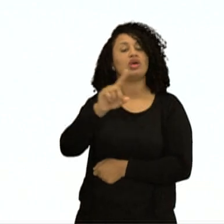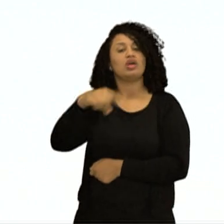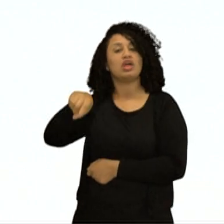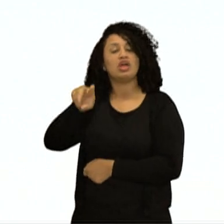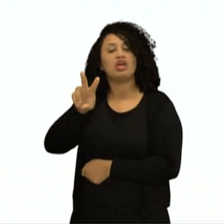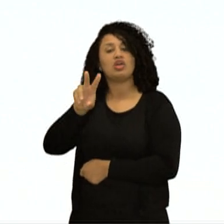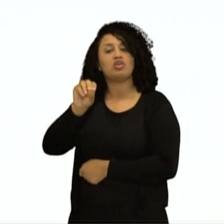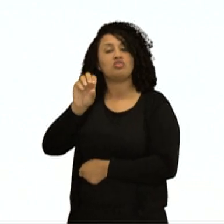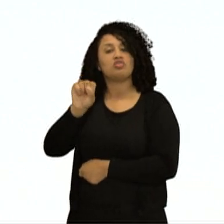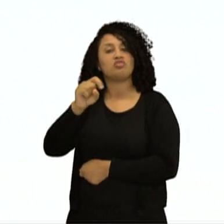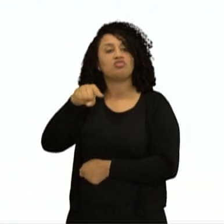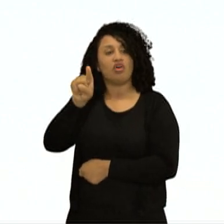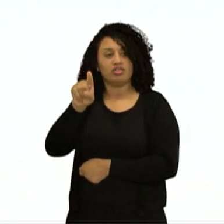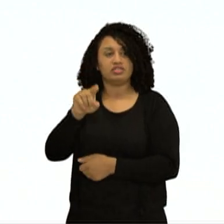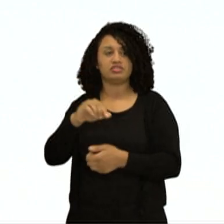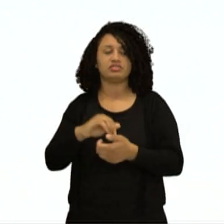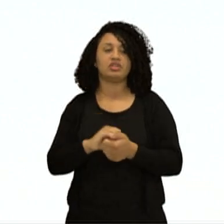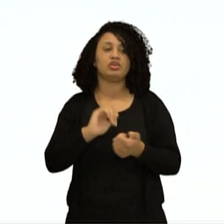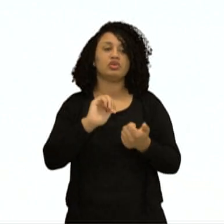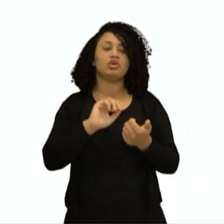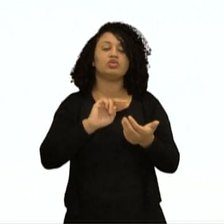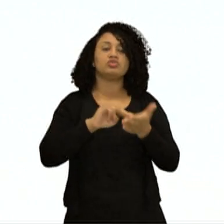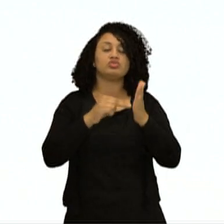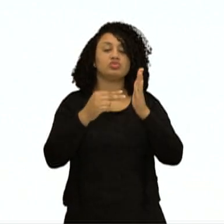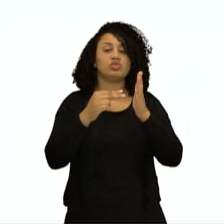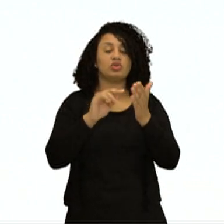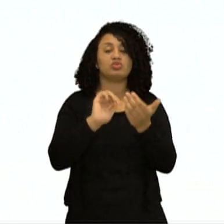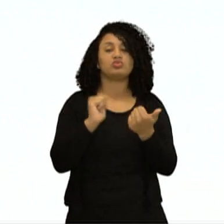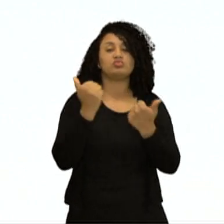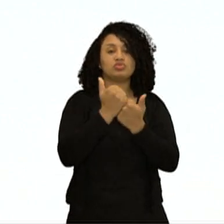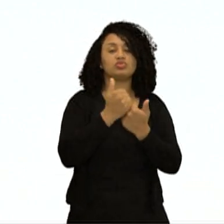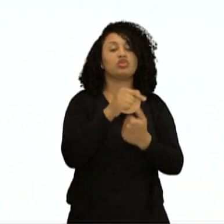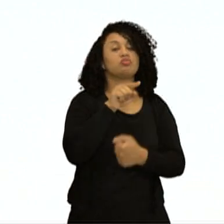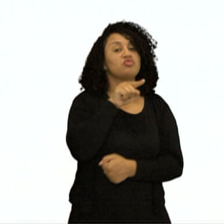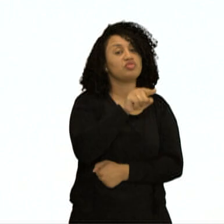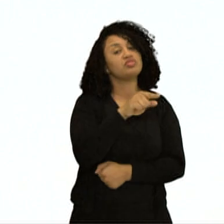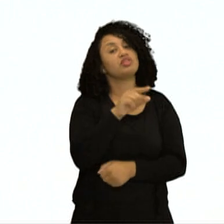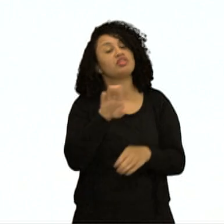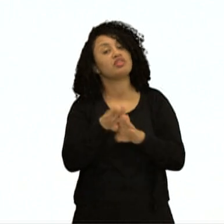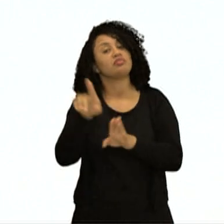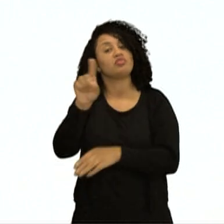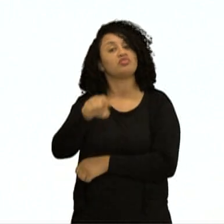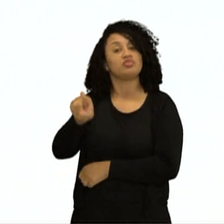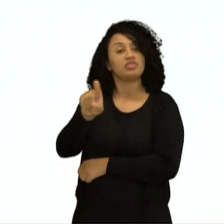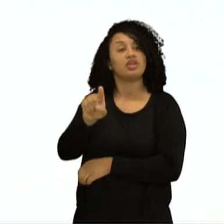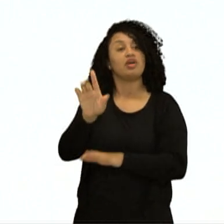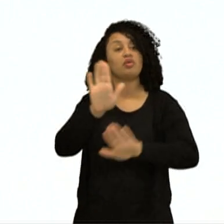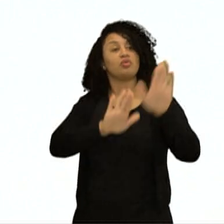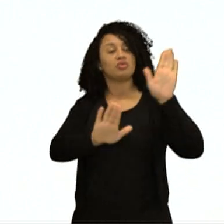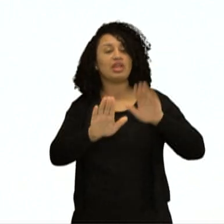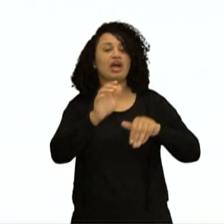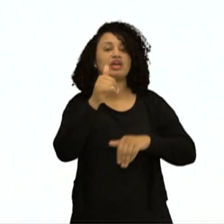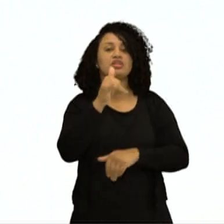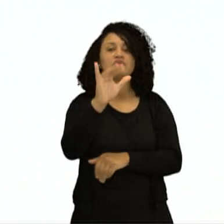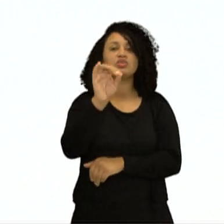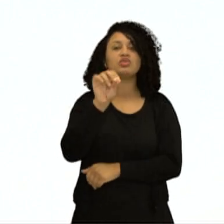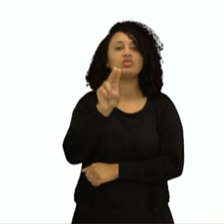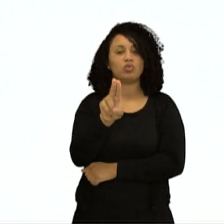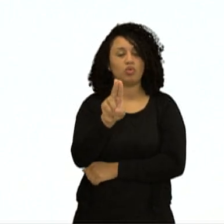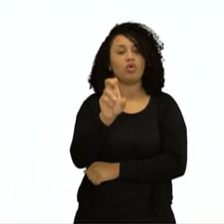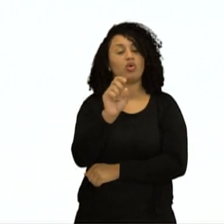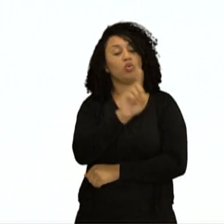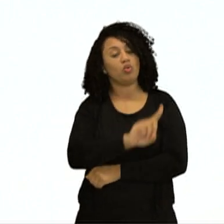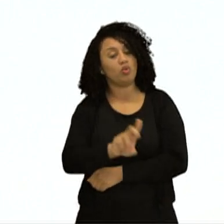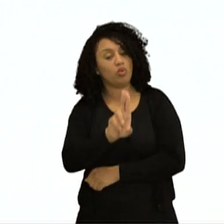você e vocês. Então, fica de olho no subject, que ele é igual. Cuidado! O you eu vou usar